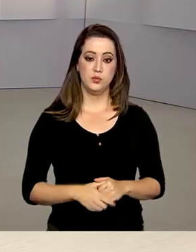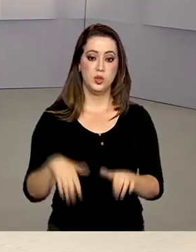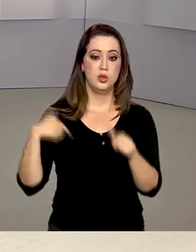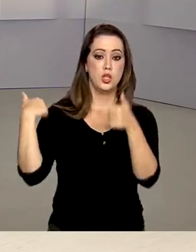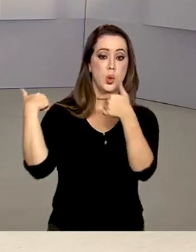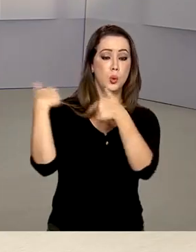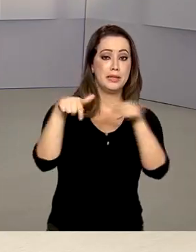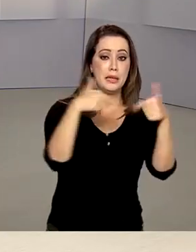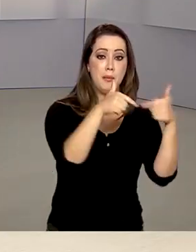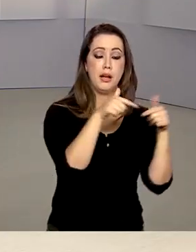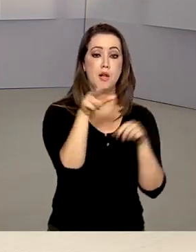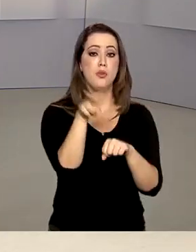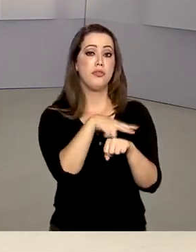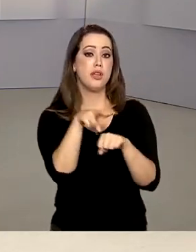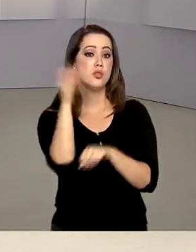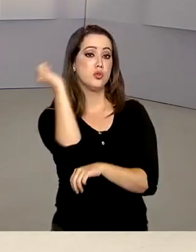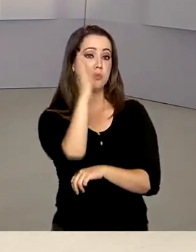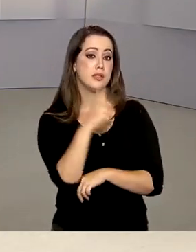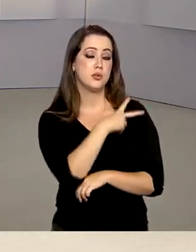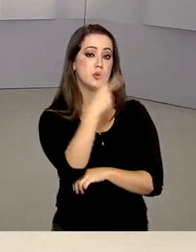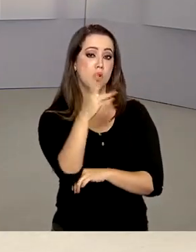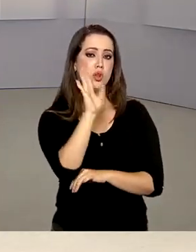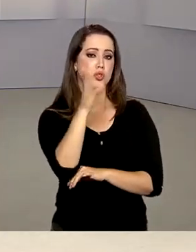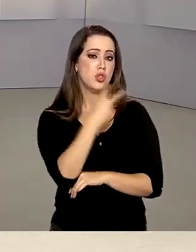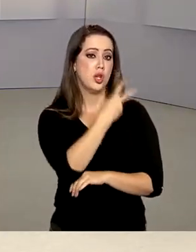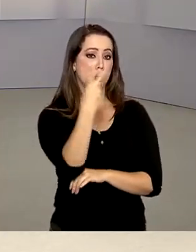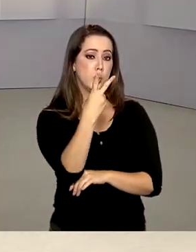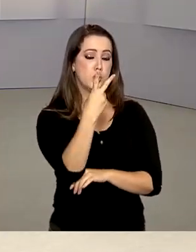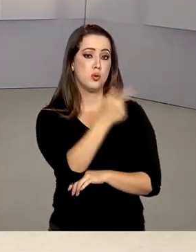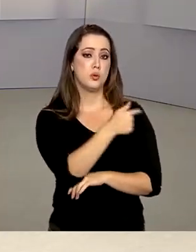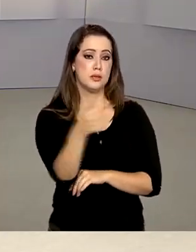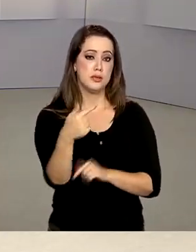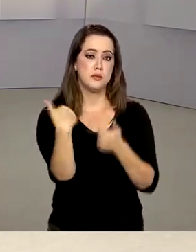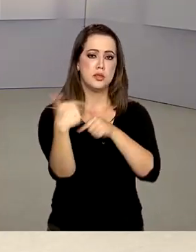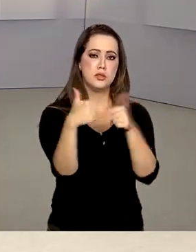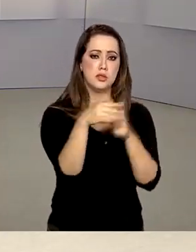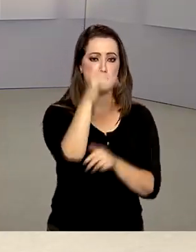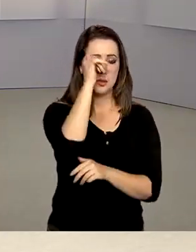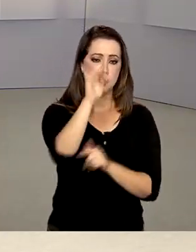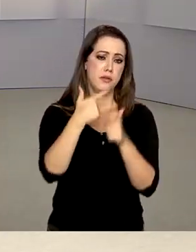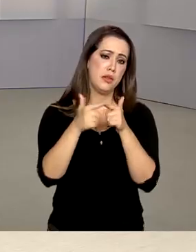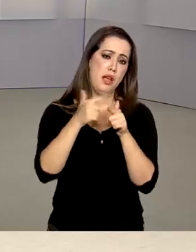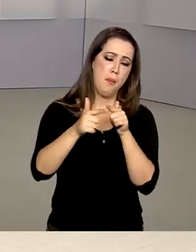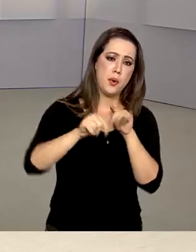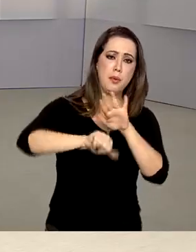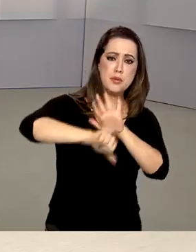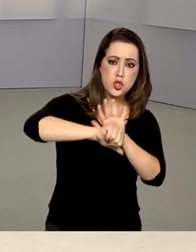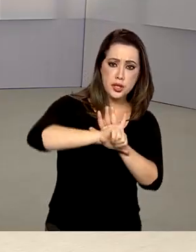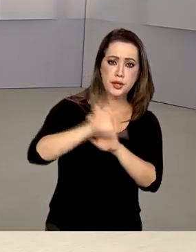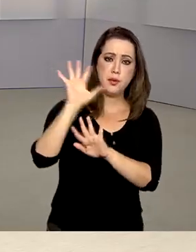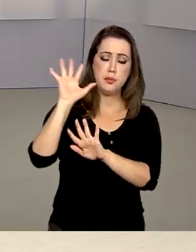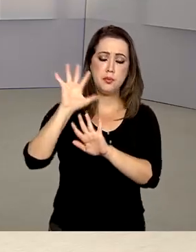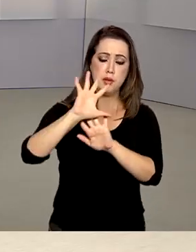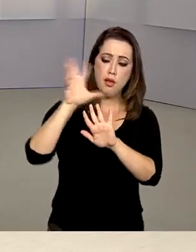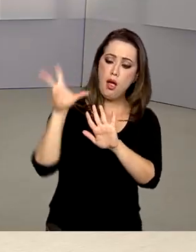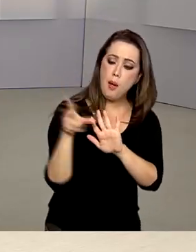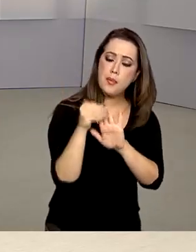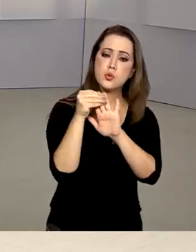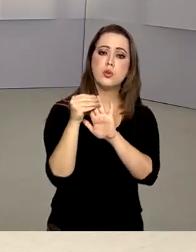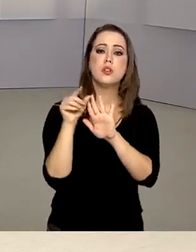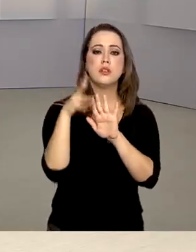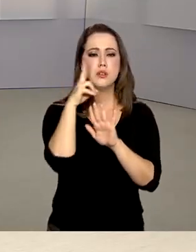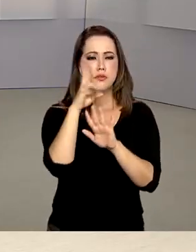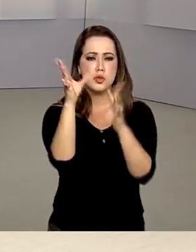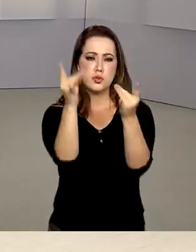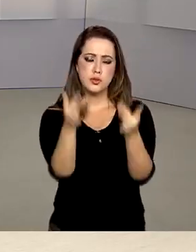Operação Verde Brasil 2 completou duas semanas de atuação contra delitos ambientais na Amazônia Legal. Confira agora